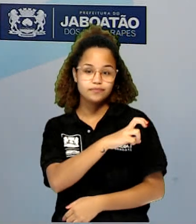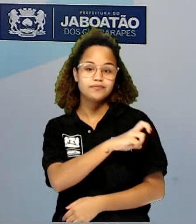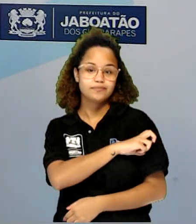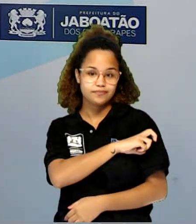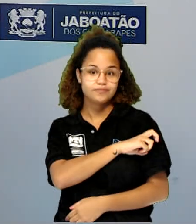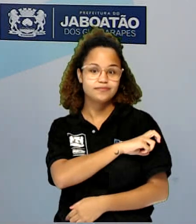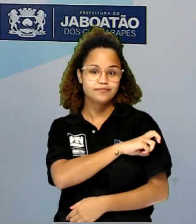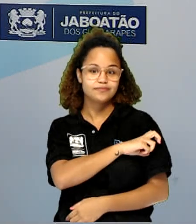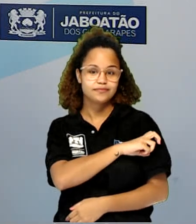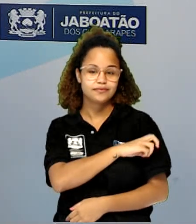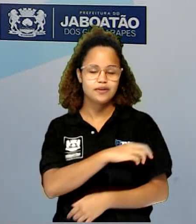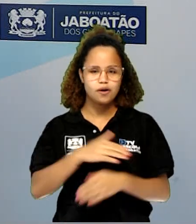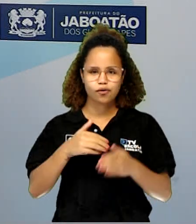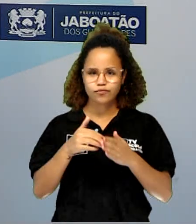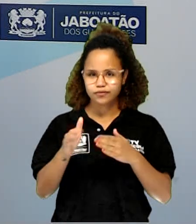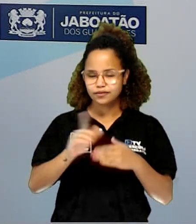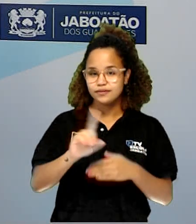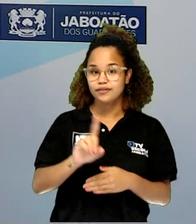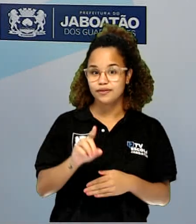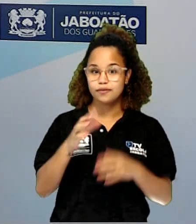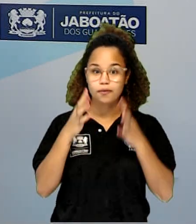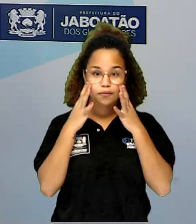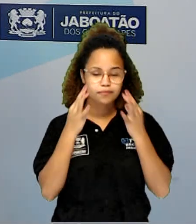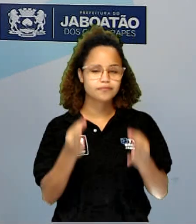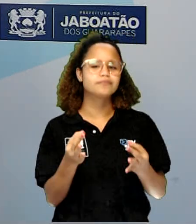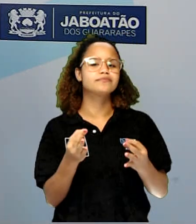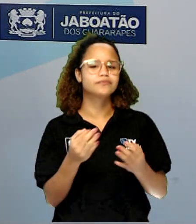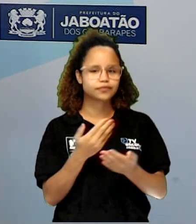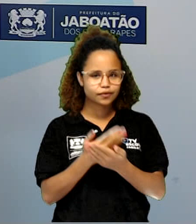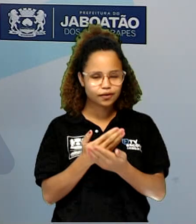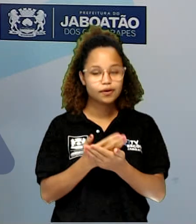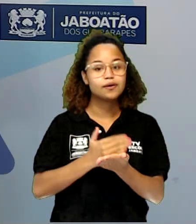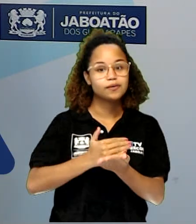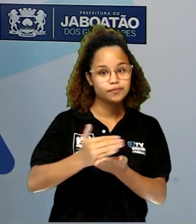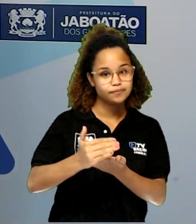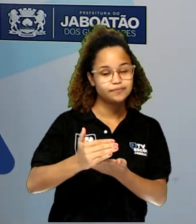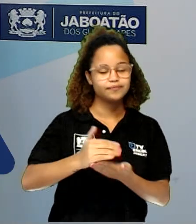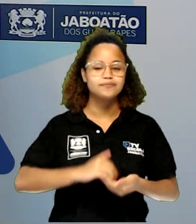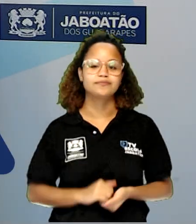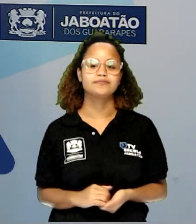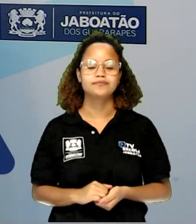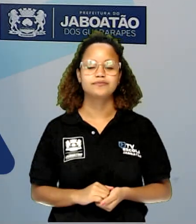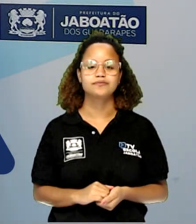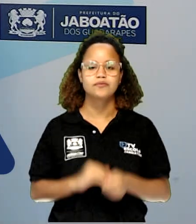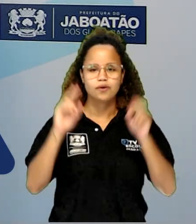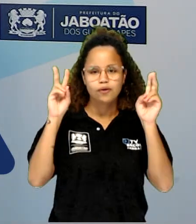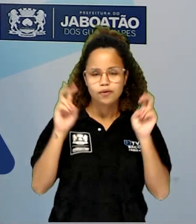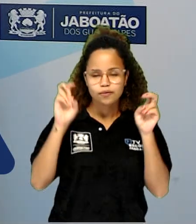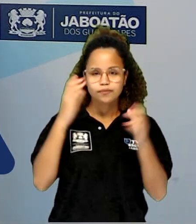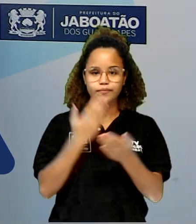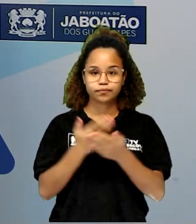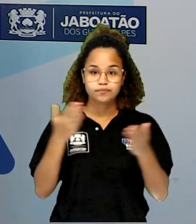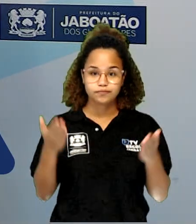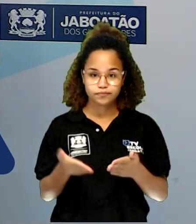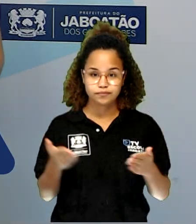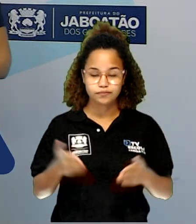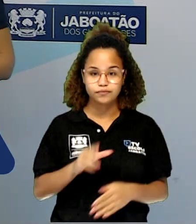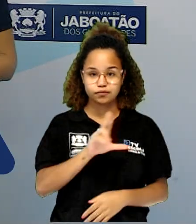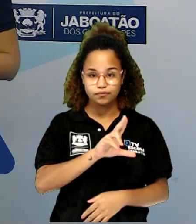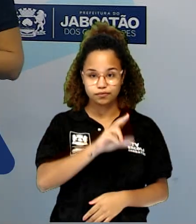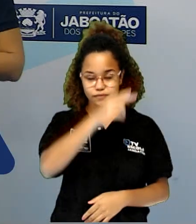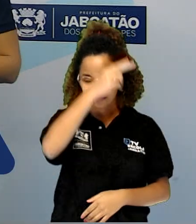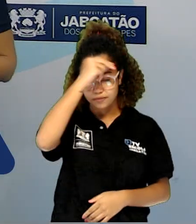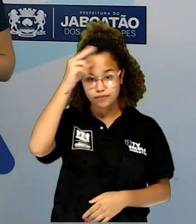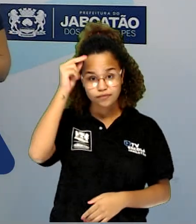ano, não saia daí, fica ligadinho que a nossa aula vai começar. O tema da nossa aula de hoje é o município